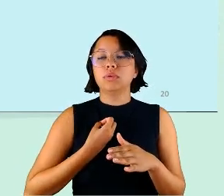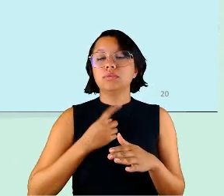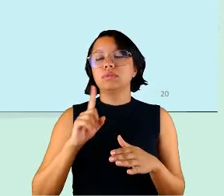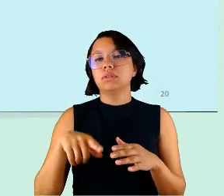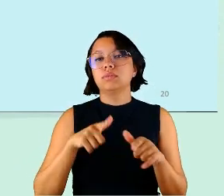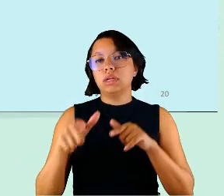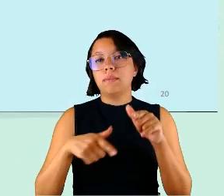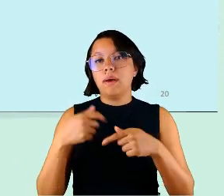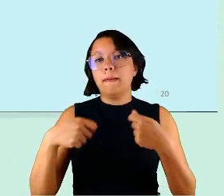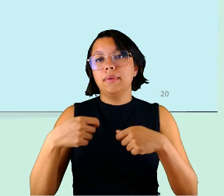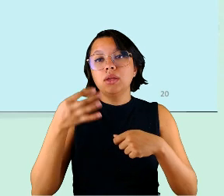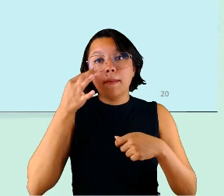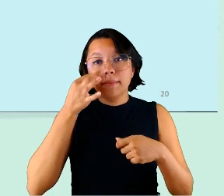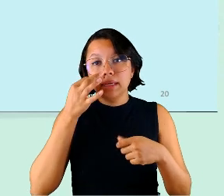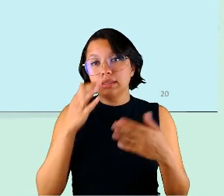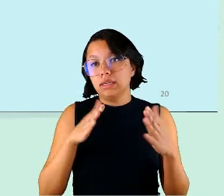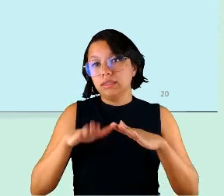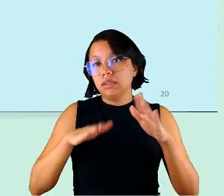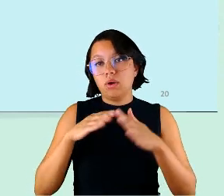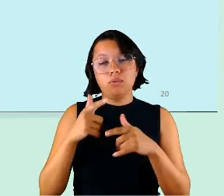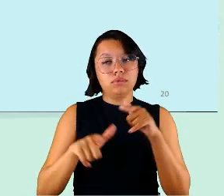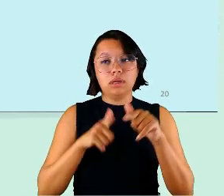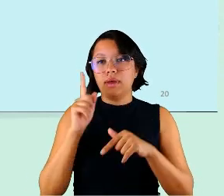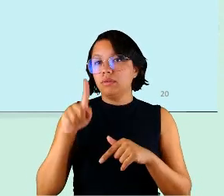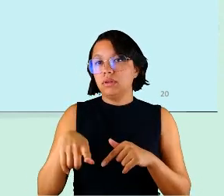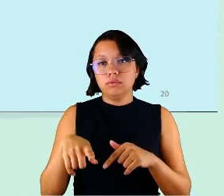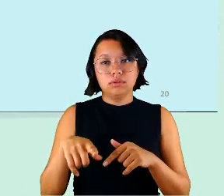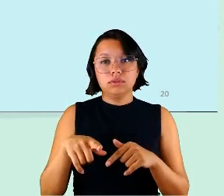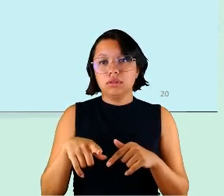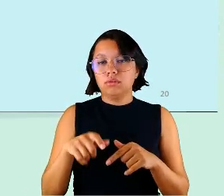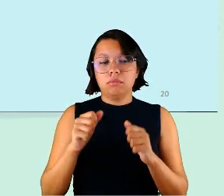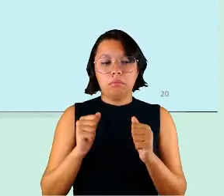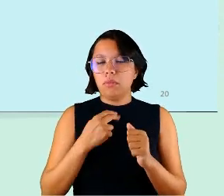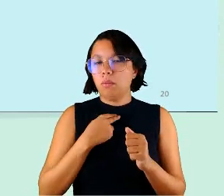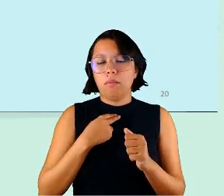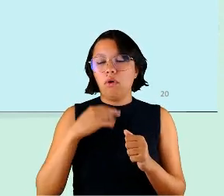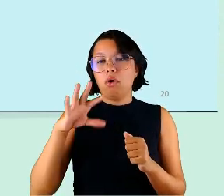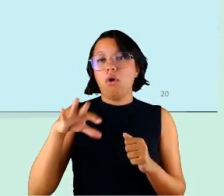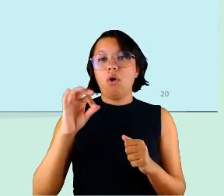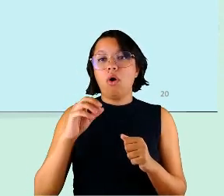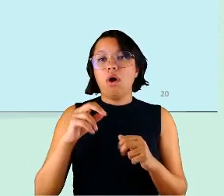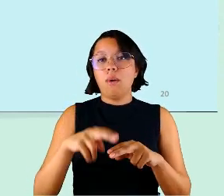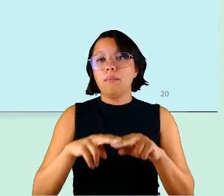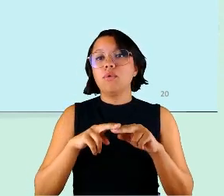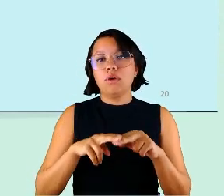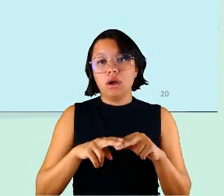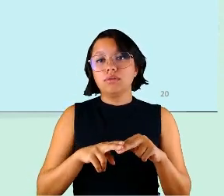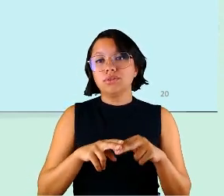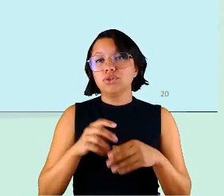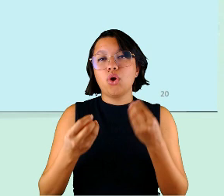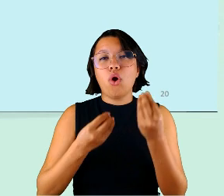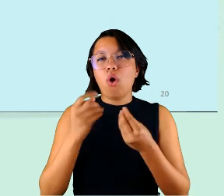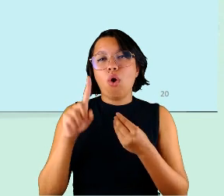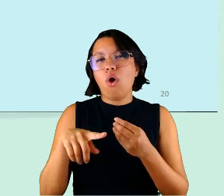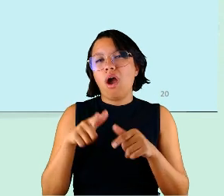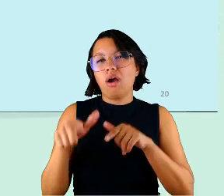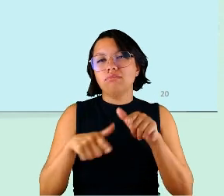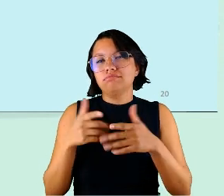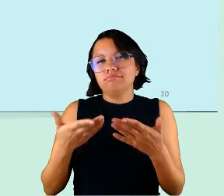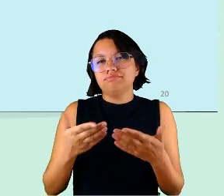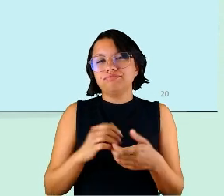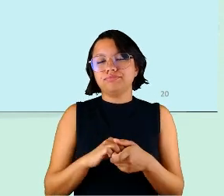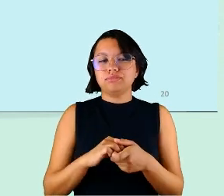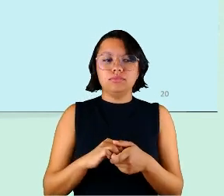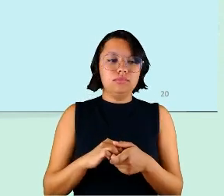né que alguns trabalhos não são elegíveis para o teletrabalho pela própria natureza da atividade então aqui